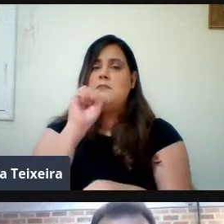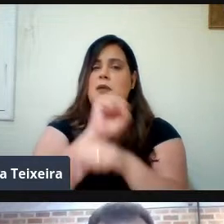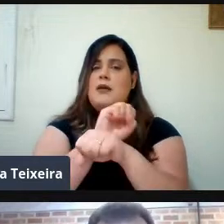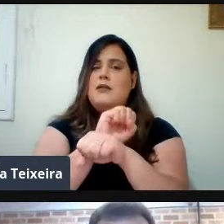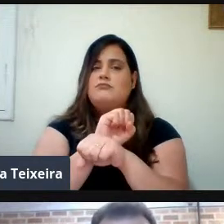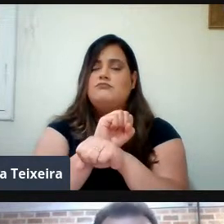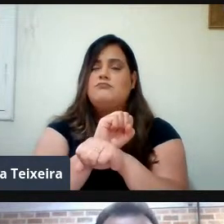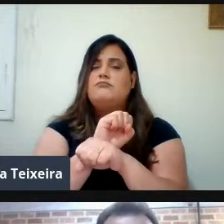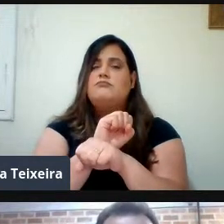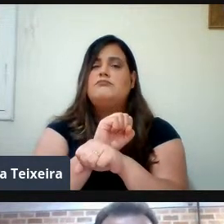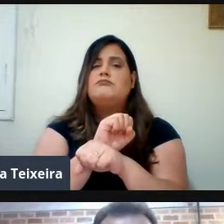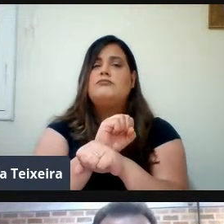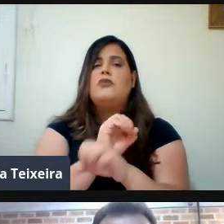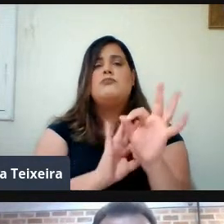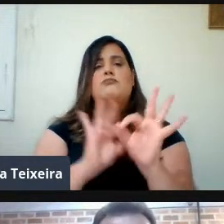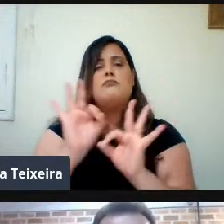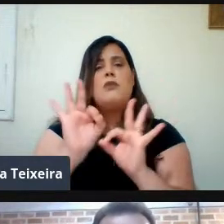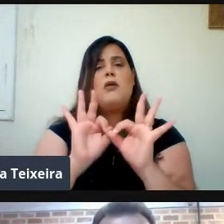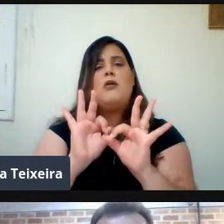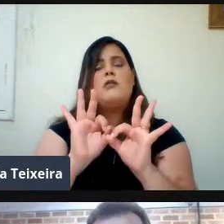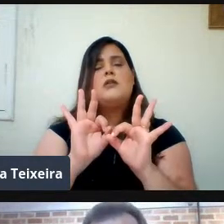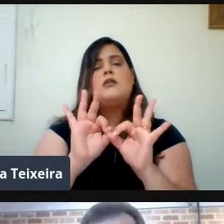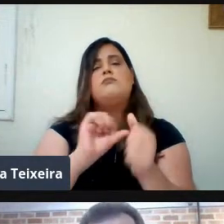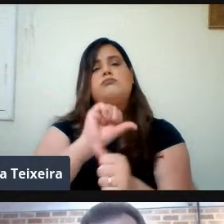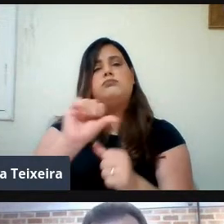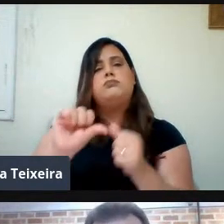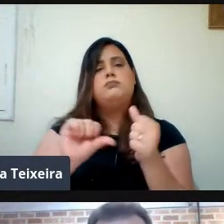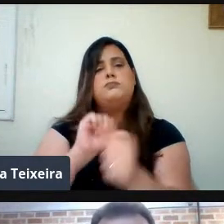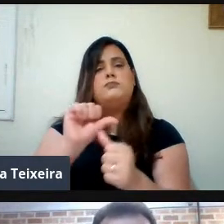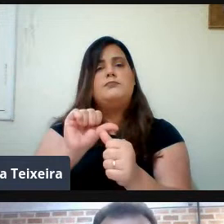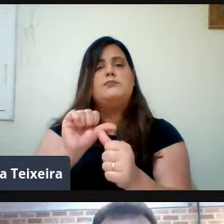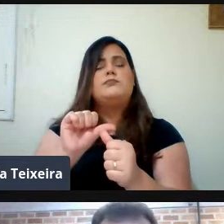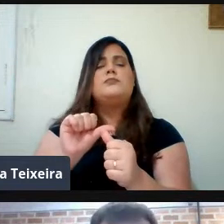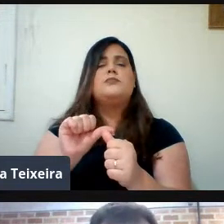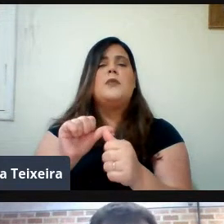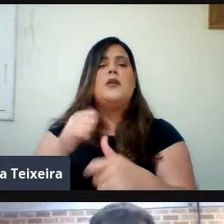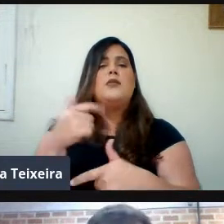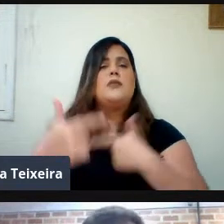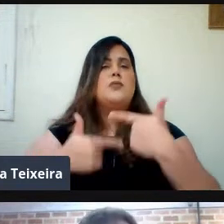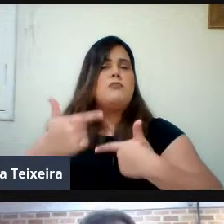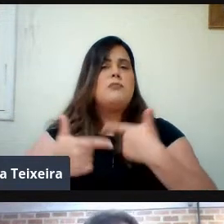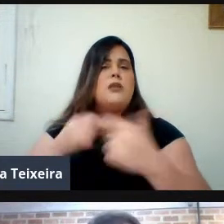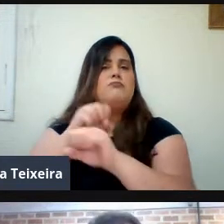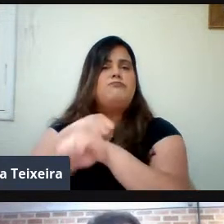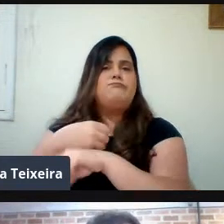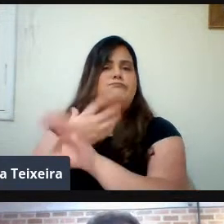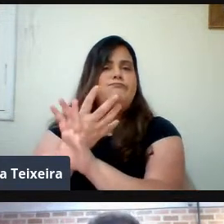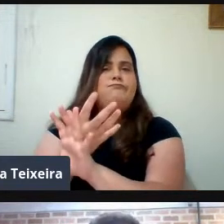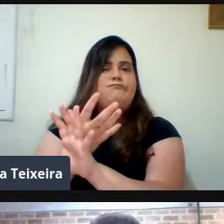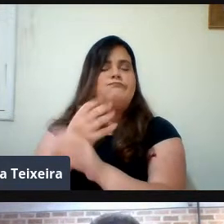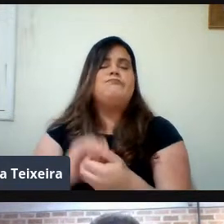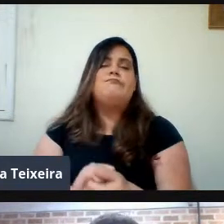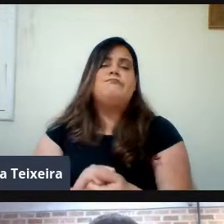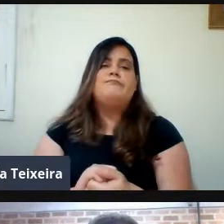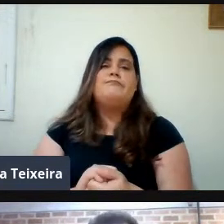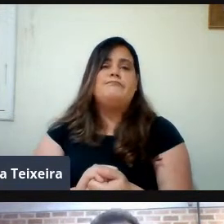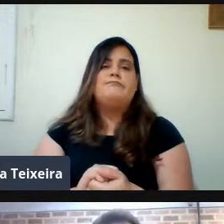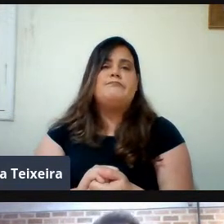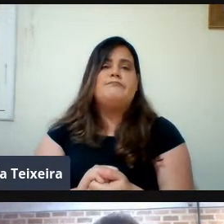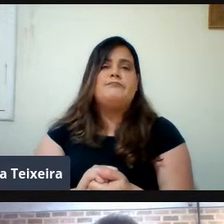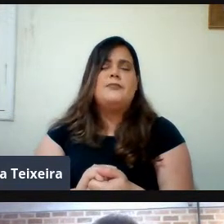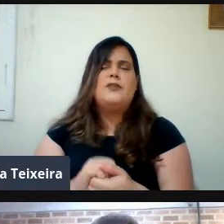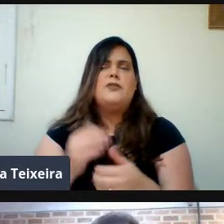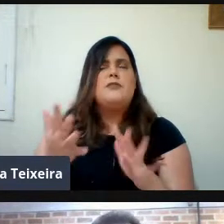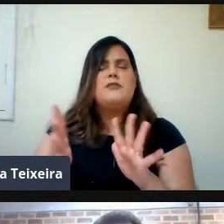Atividades Remotas É tanto Que a universidade Vem trabalhando Remotamente Durante Praticamente Esses dois anos Nós vemos